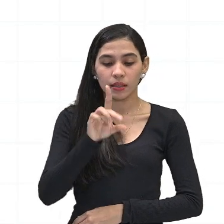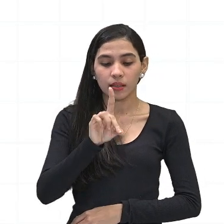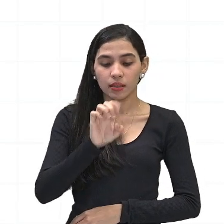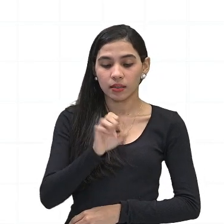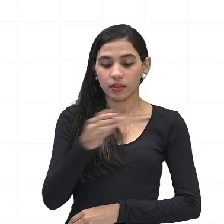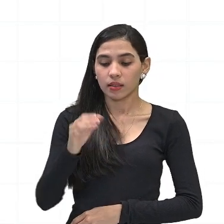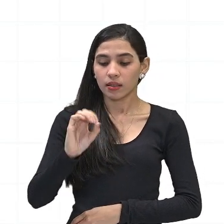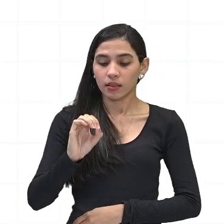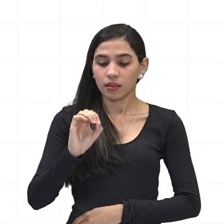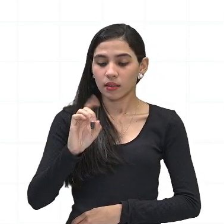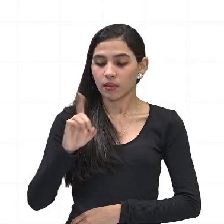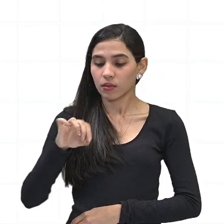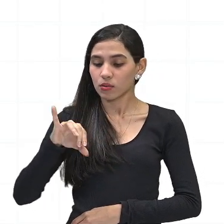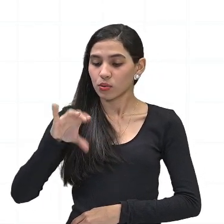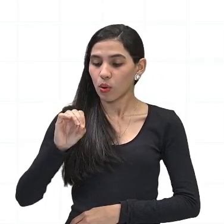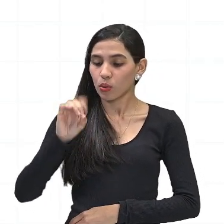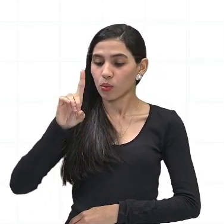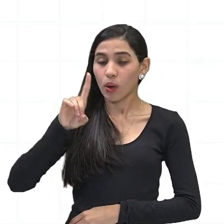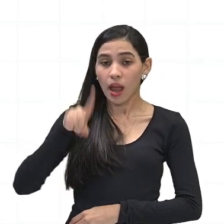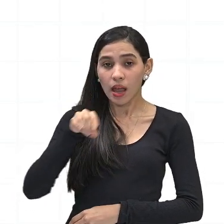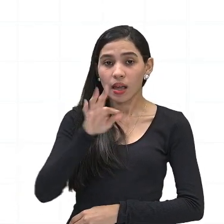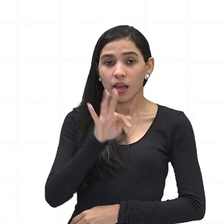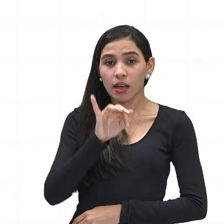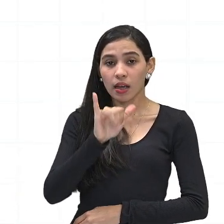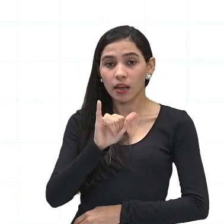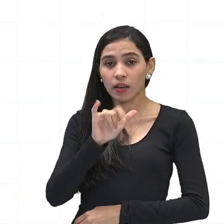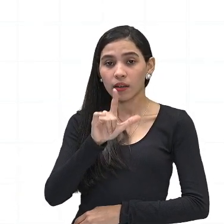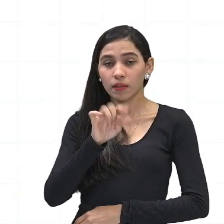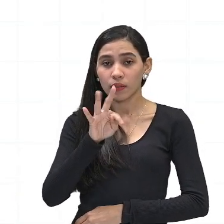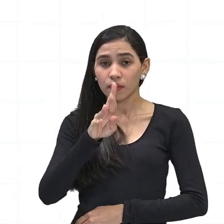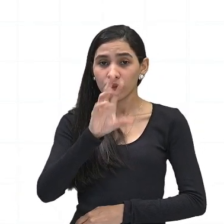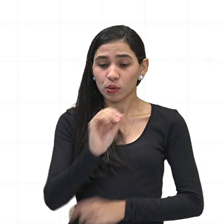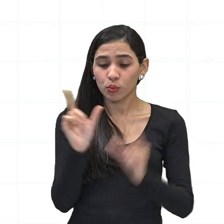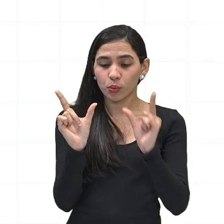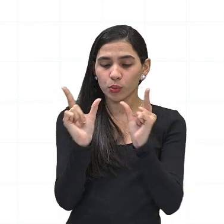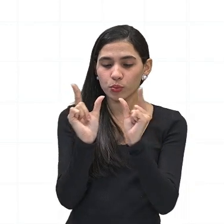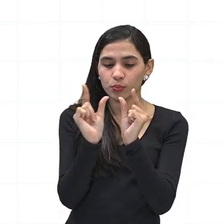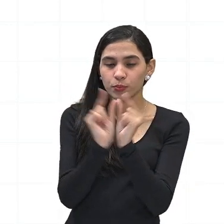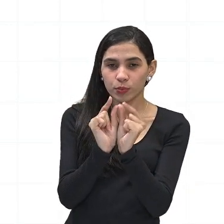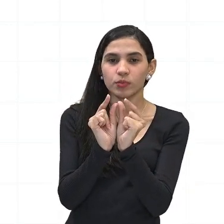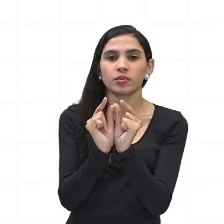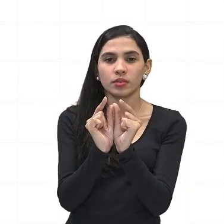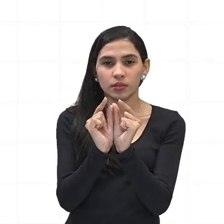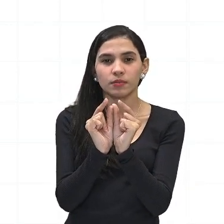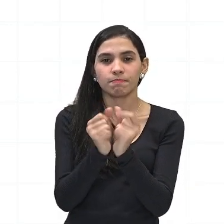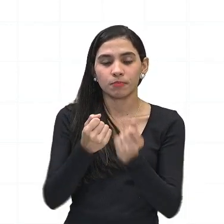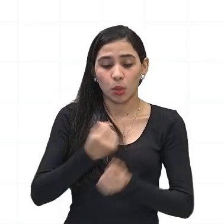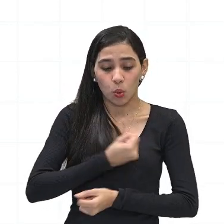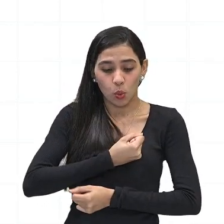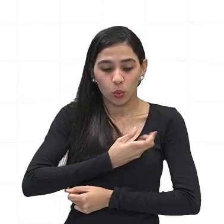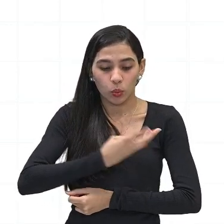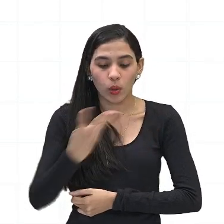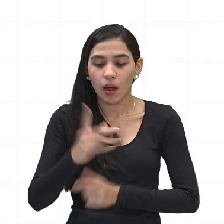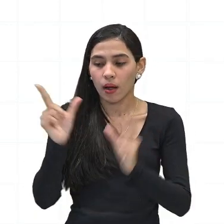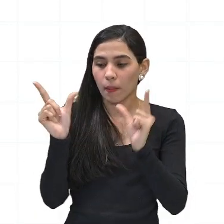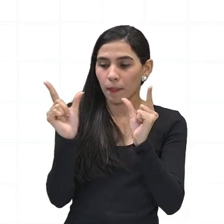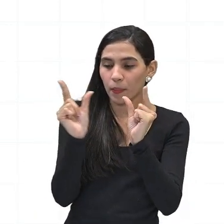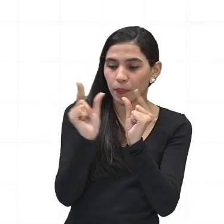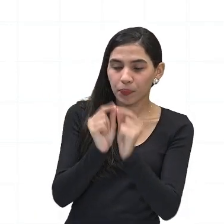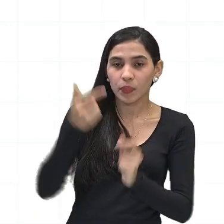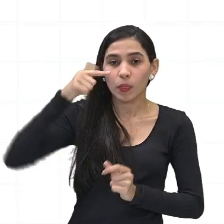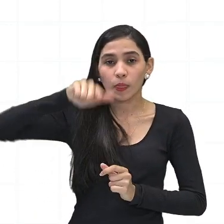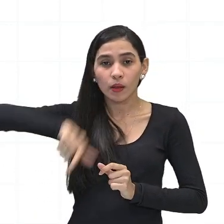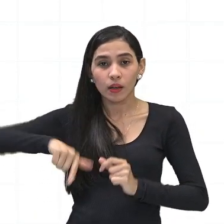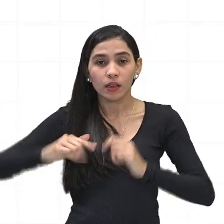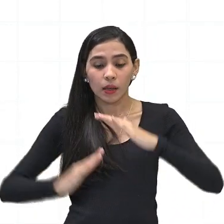os raios UVB diminuem muito a sua quantidade, eles ainda assim conseguem chegar à superfície da Terra